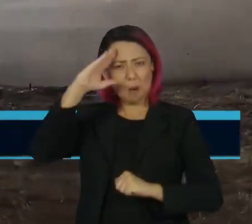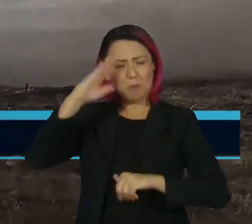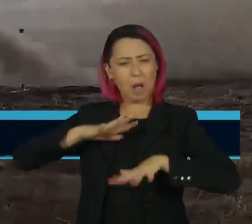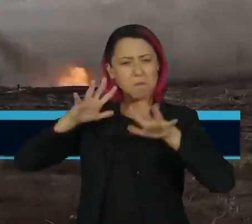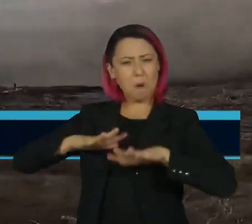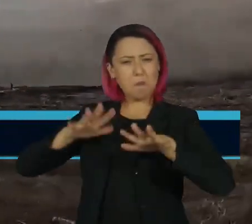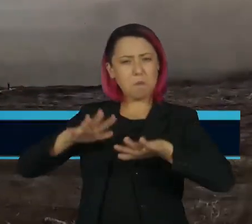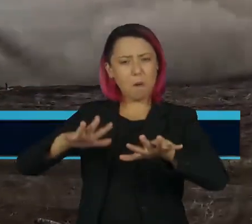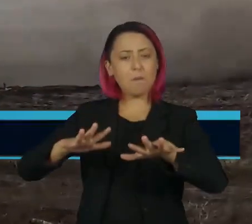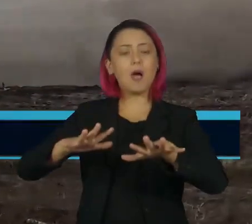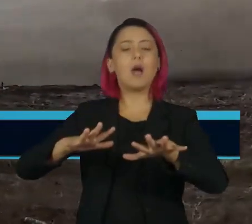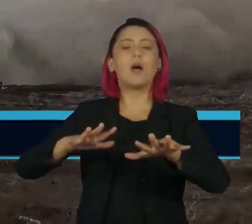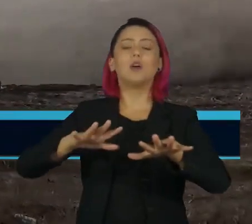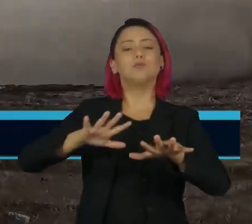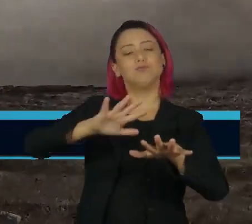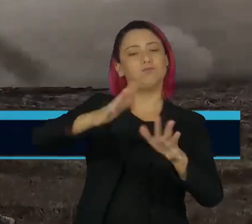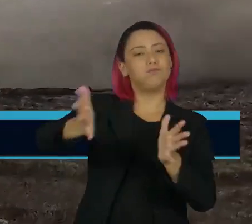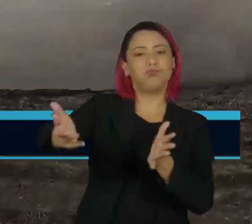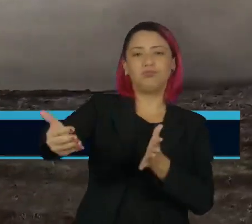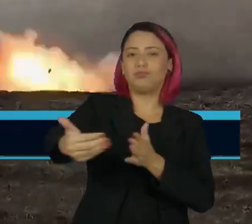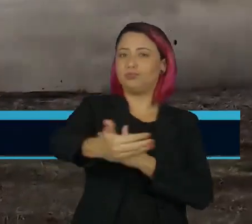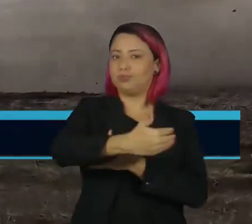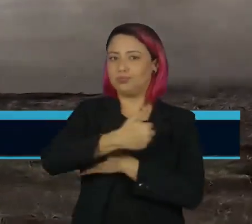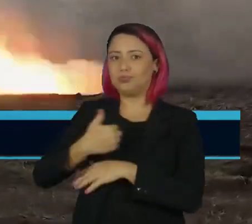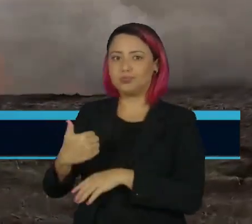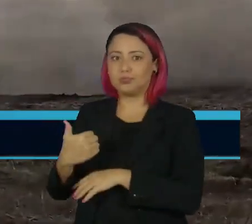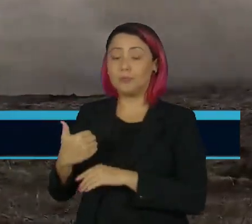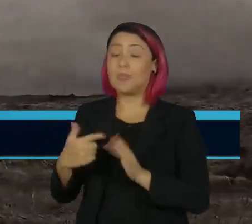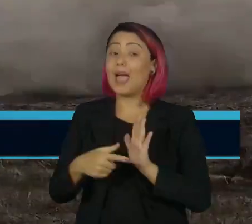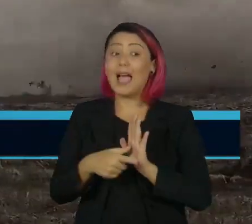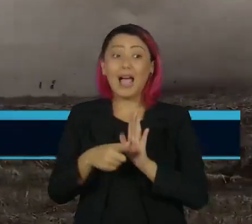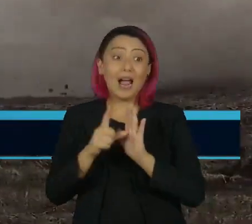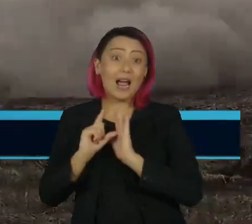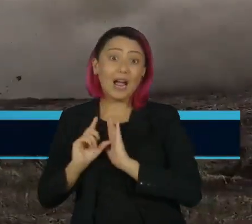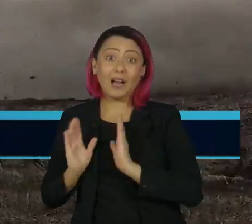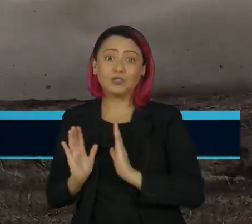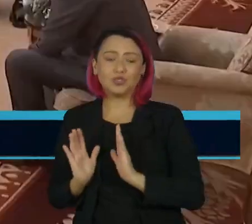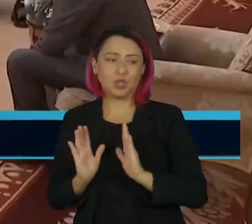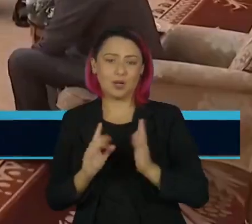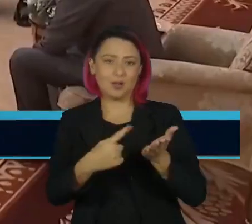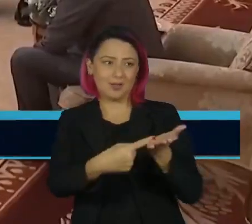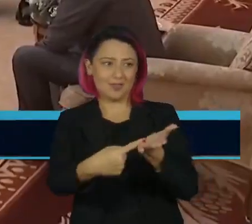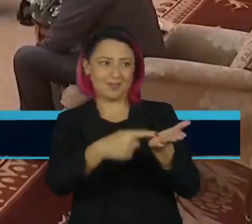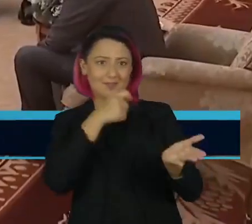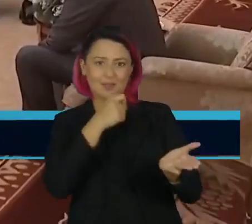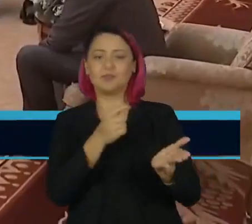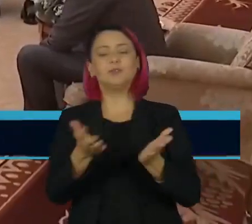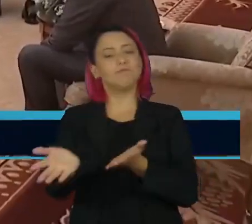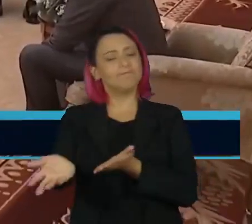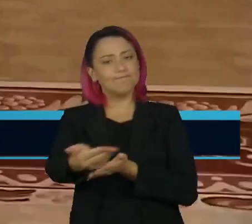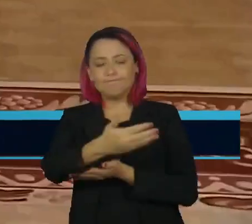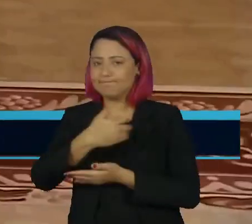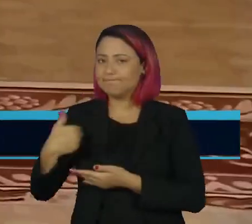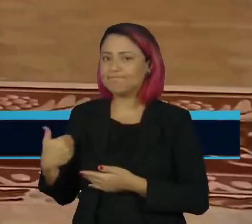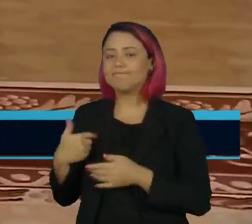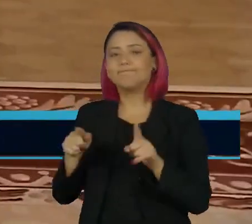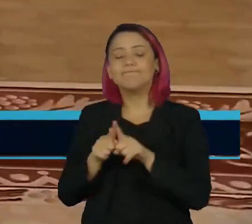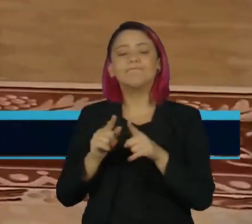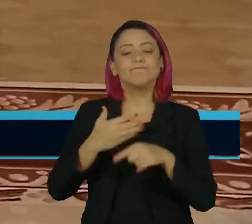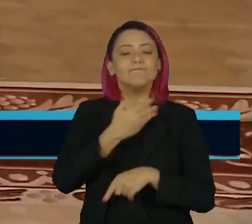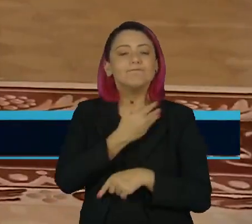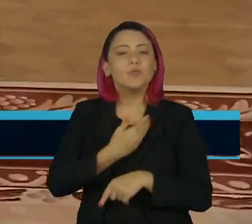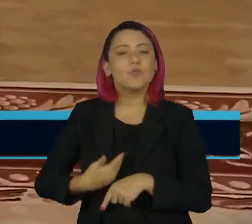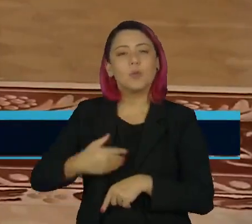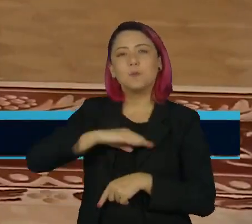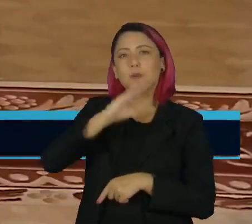territórios ucranianos antes de aceitar qualquer tipo de mediação. Em conversa com o governo brasileiro,